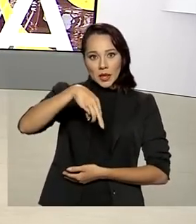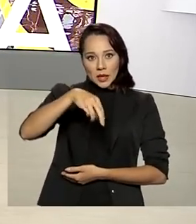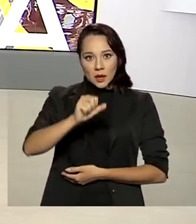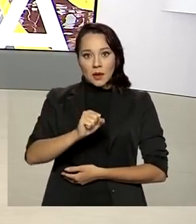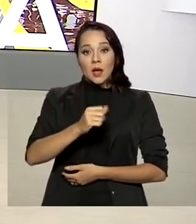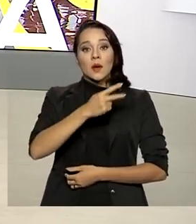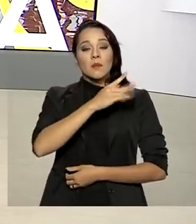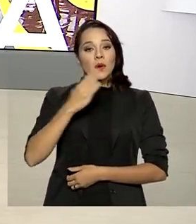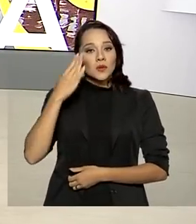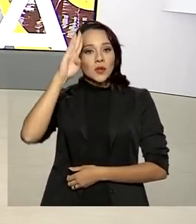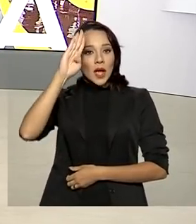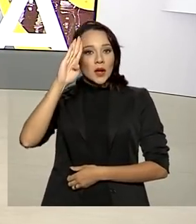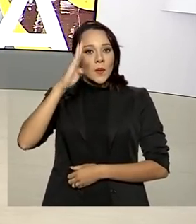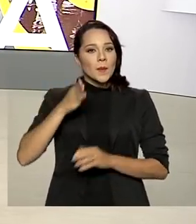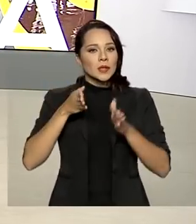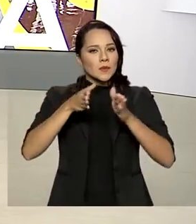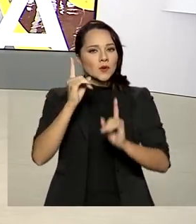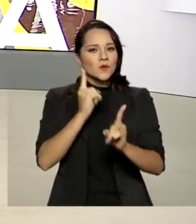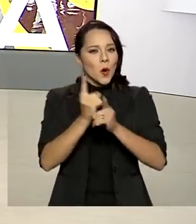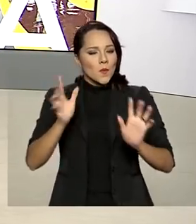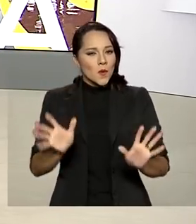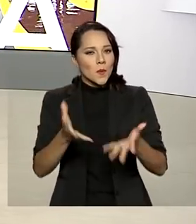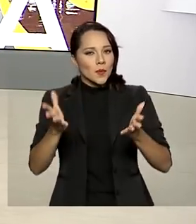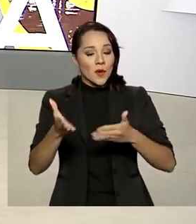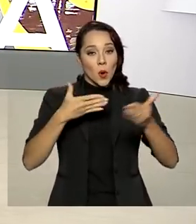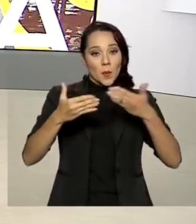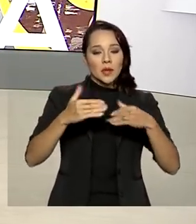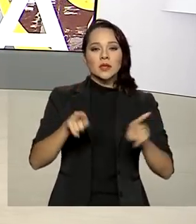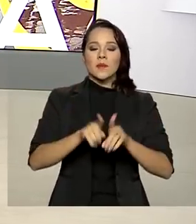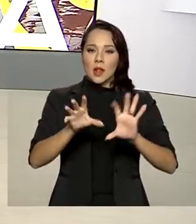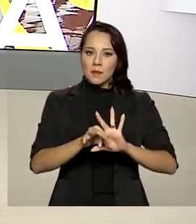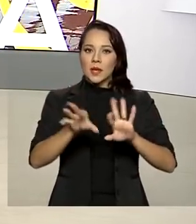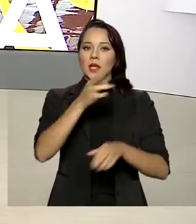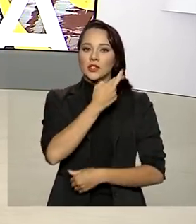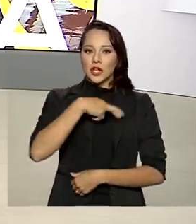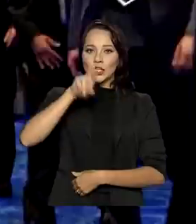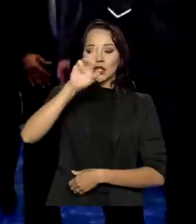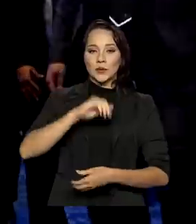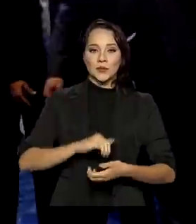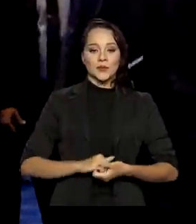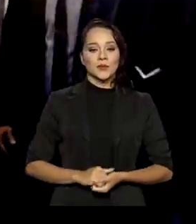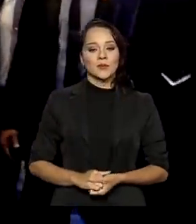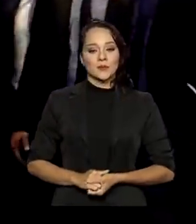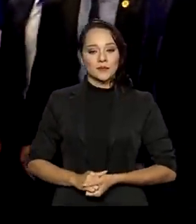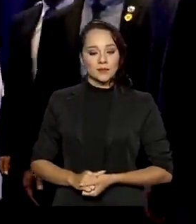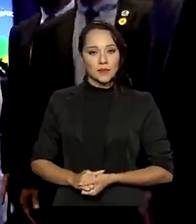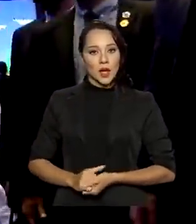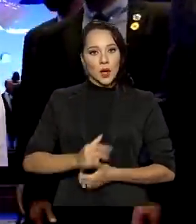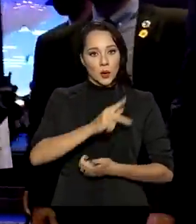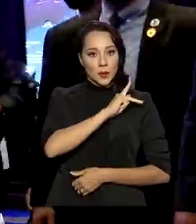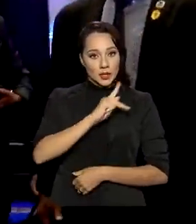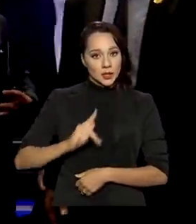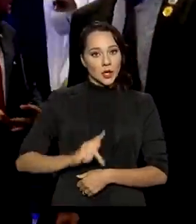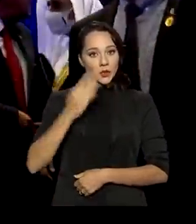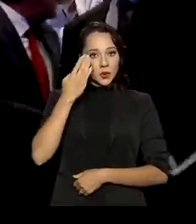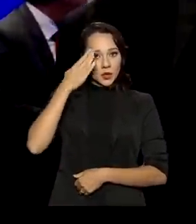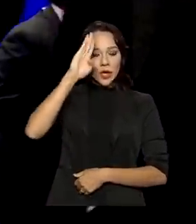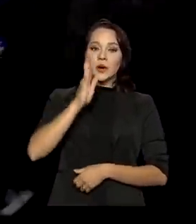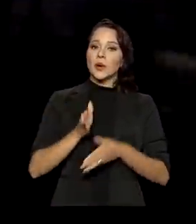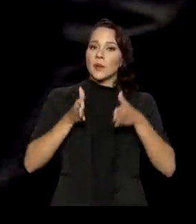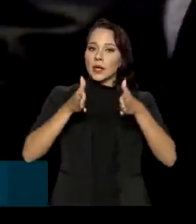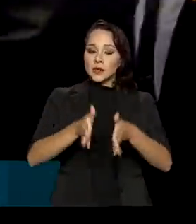participou de encontros para promover o comércio e a liberdade de religião. O presidente Jair Bolsonaro